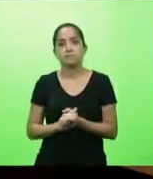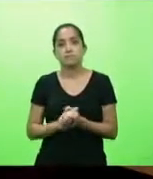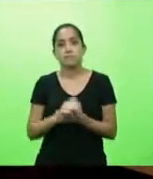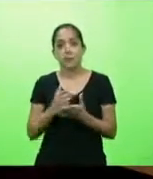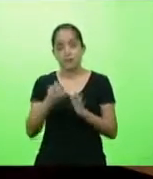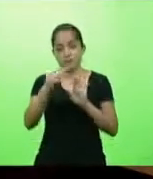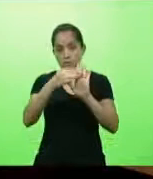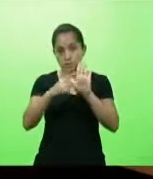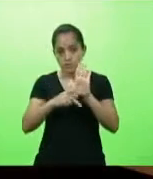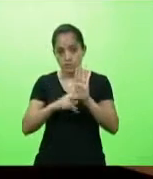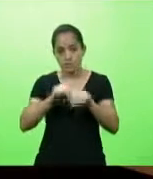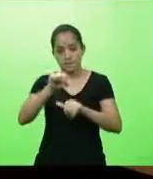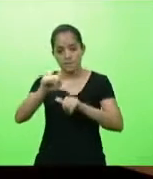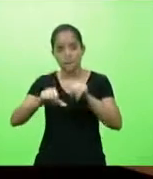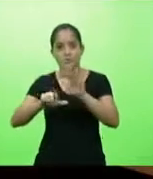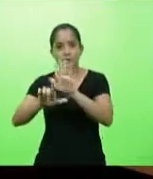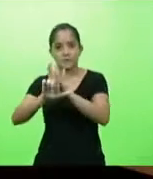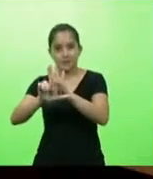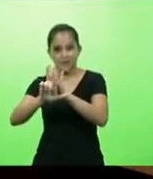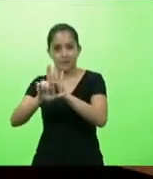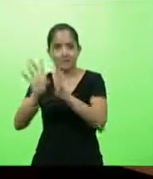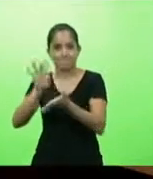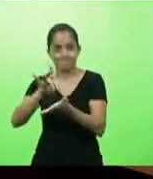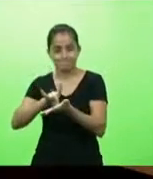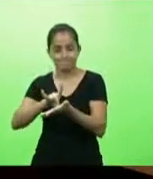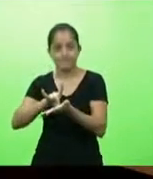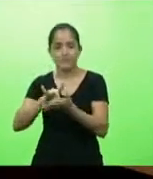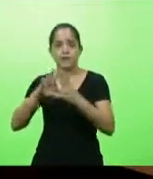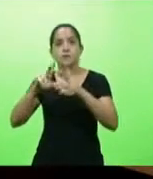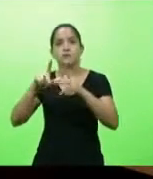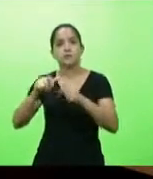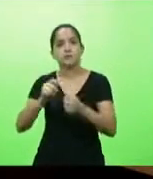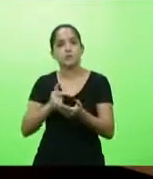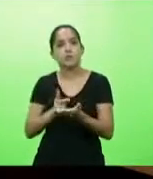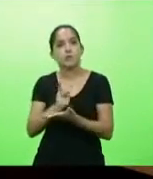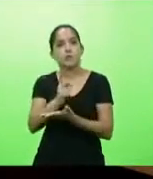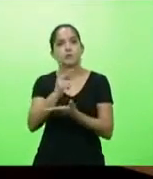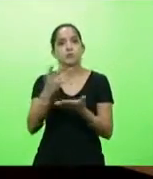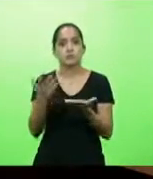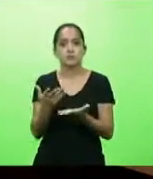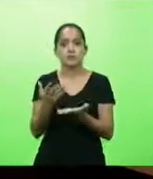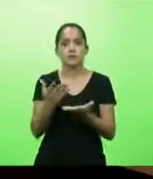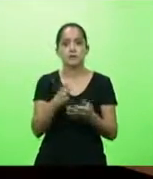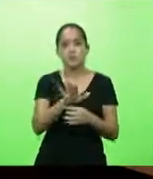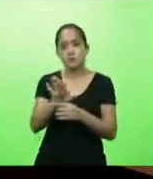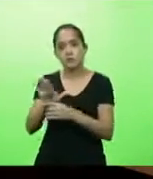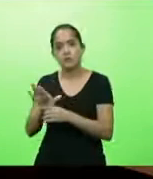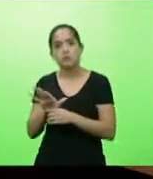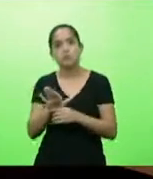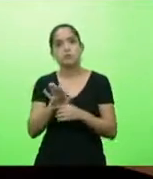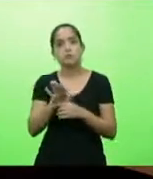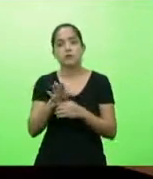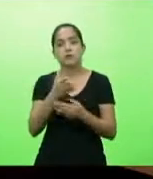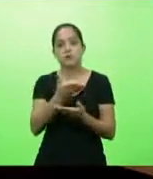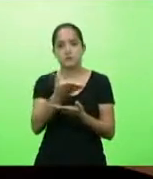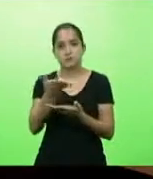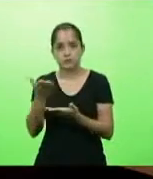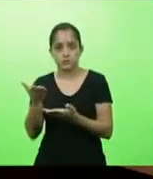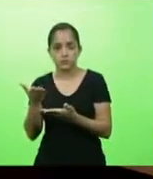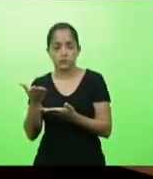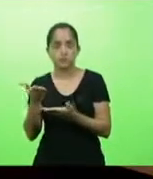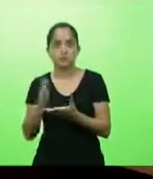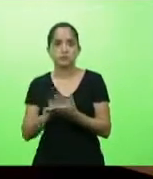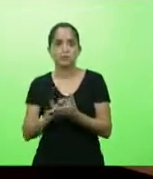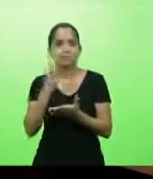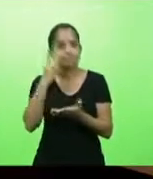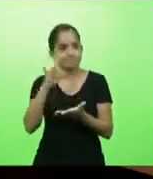medida seja transformada em lei e todos possam continuar se beneficiando deste, de uma espécie de